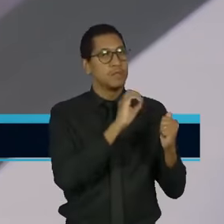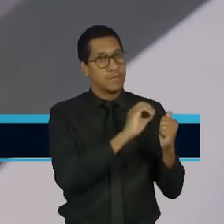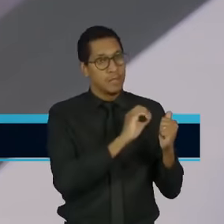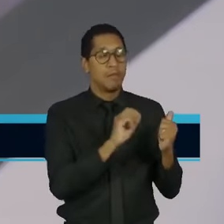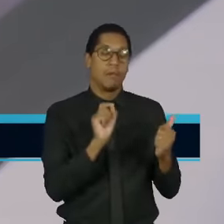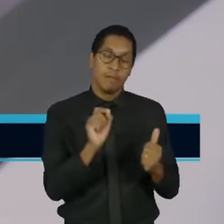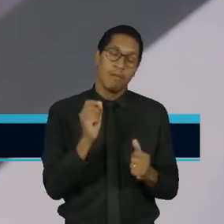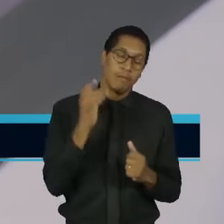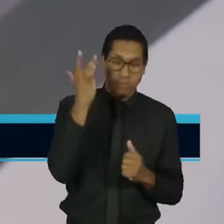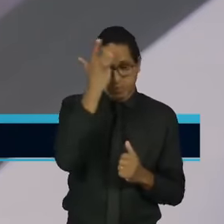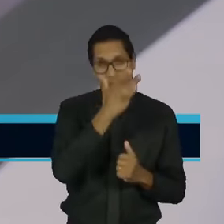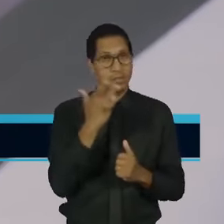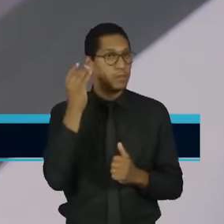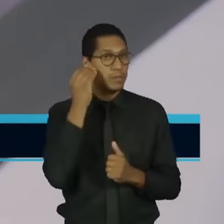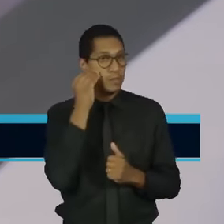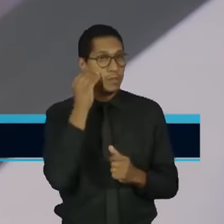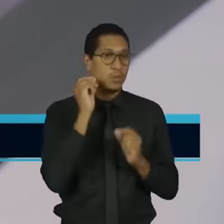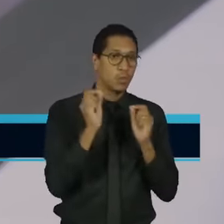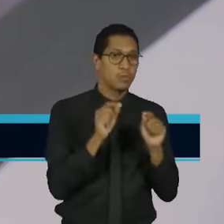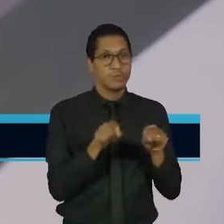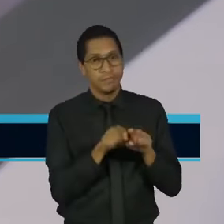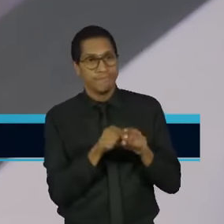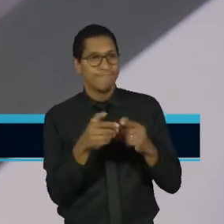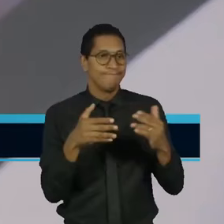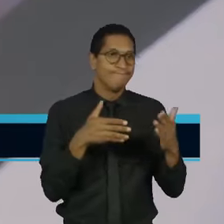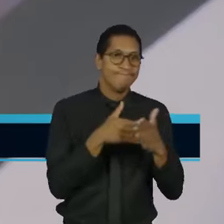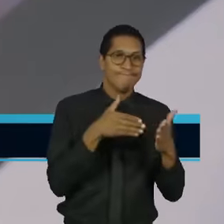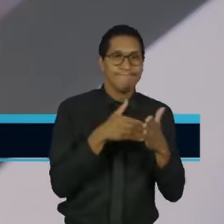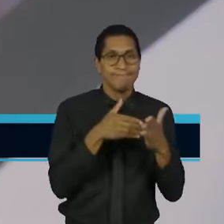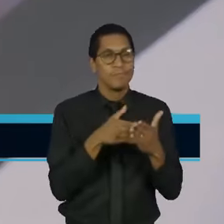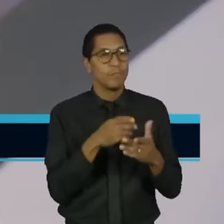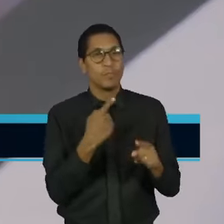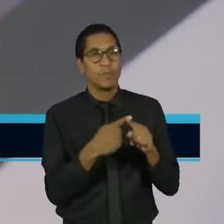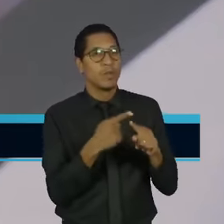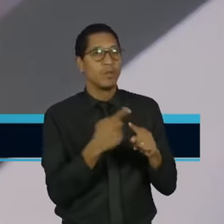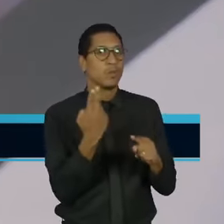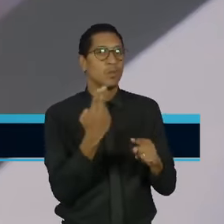encontrando esses obstáculos para aprovar as medidas que fazem esse aumento de receita.